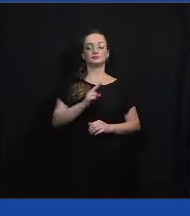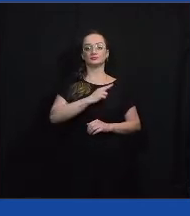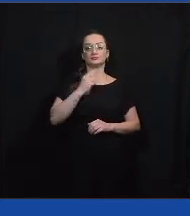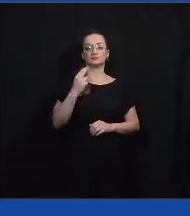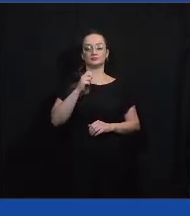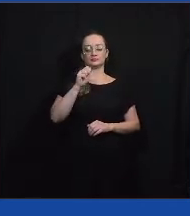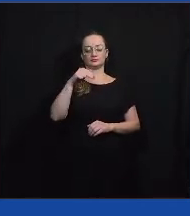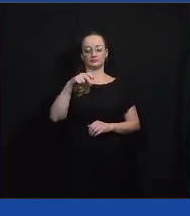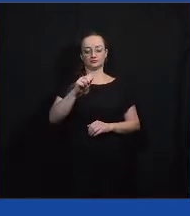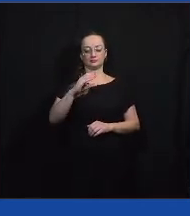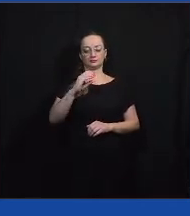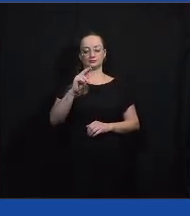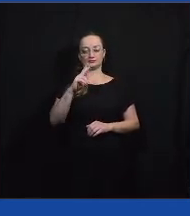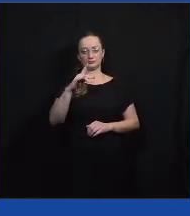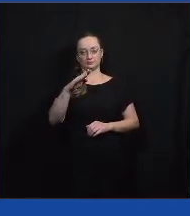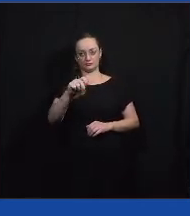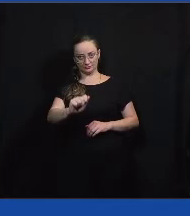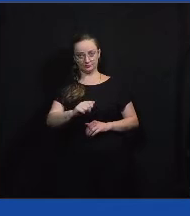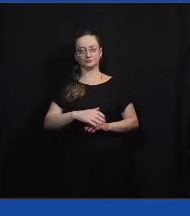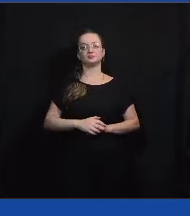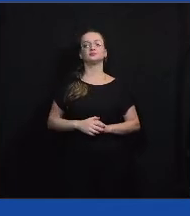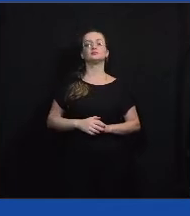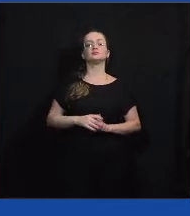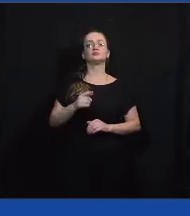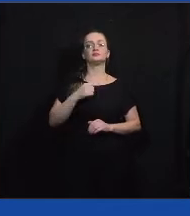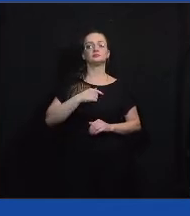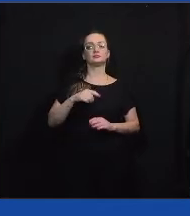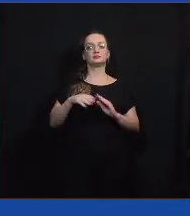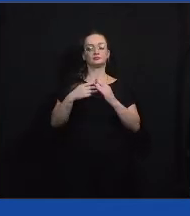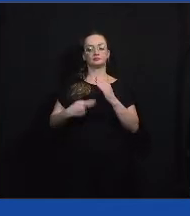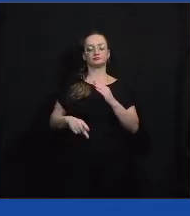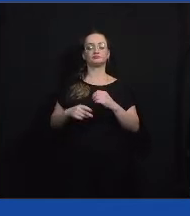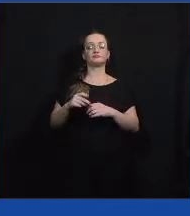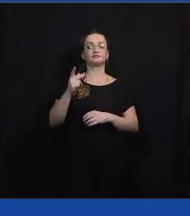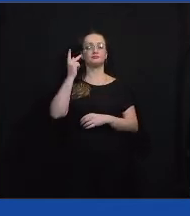é Ana Carolina Pachoe Modesto. Eu sou de Bauru.